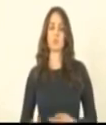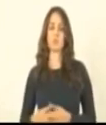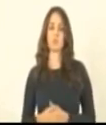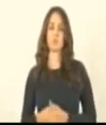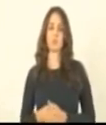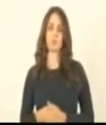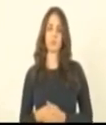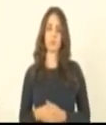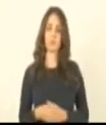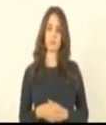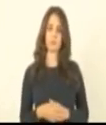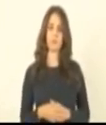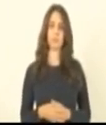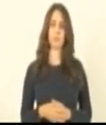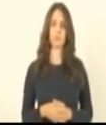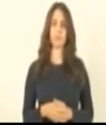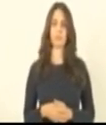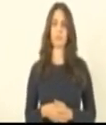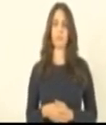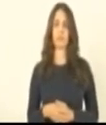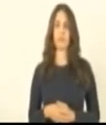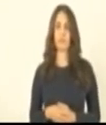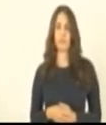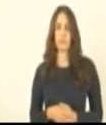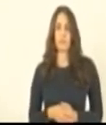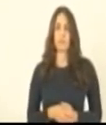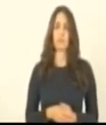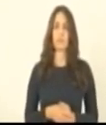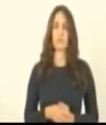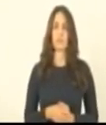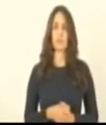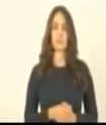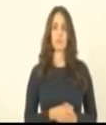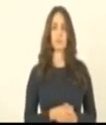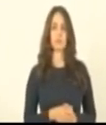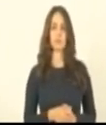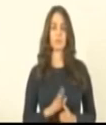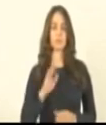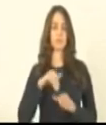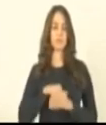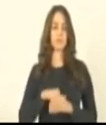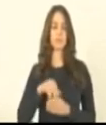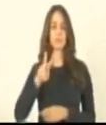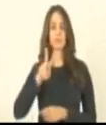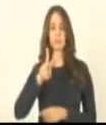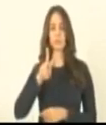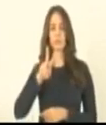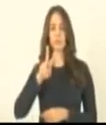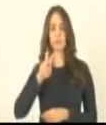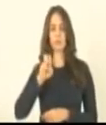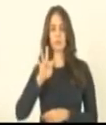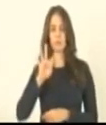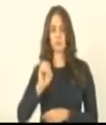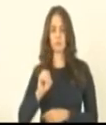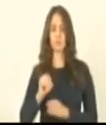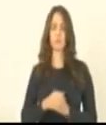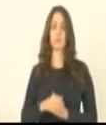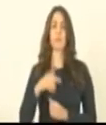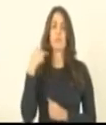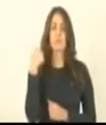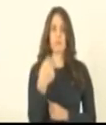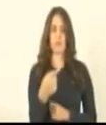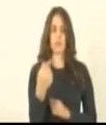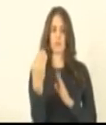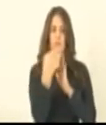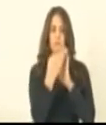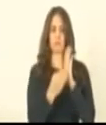Ok. Nessa sessão. E direitos humanos. A gente faz a votação do veto. São sete vetos na